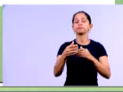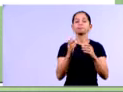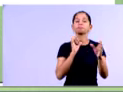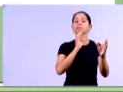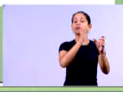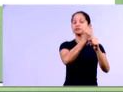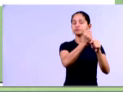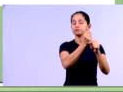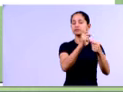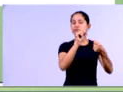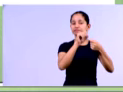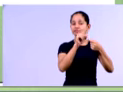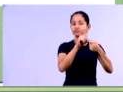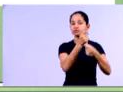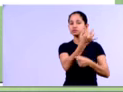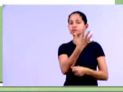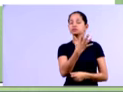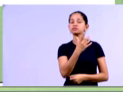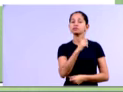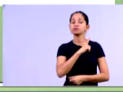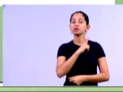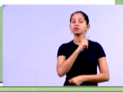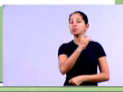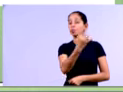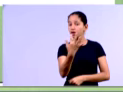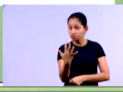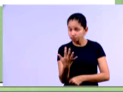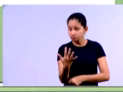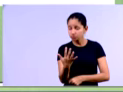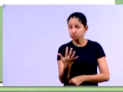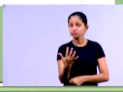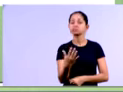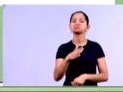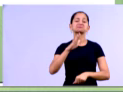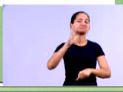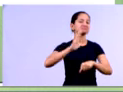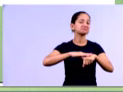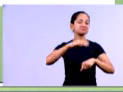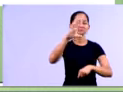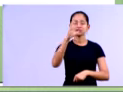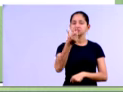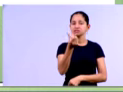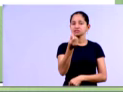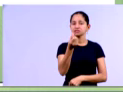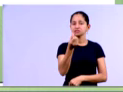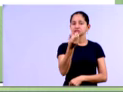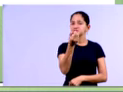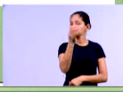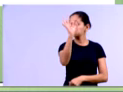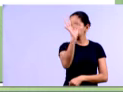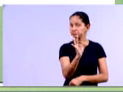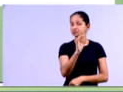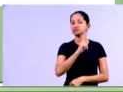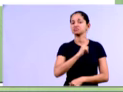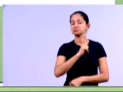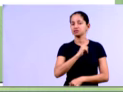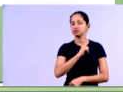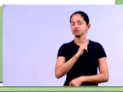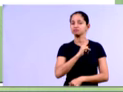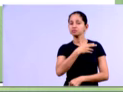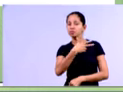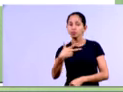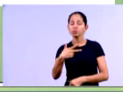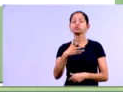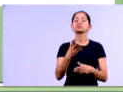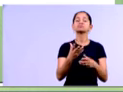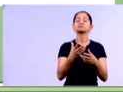,56%, a empresa tem aí mais de 60%, né, do seu ativo, estão